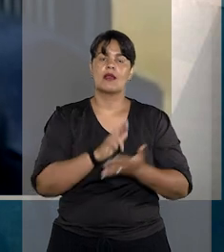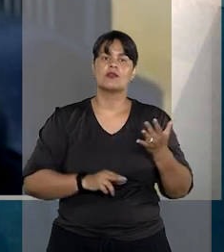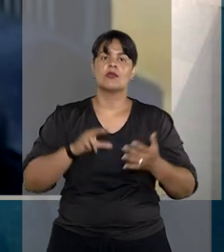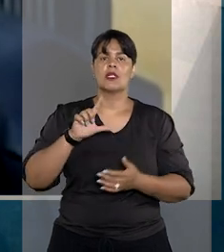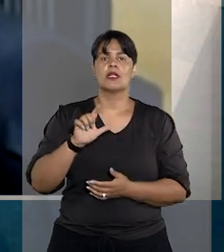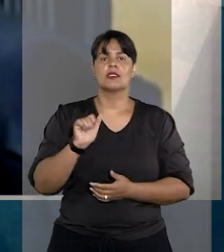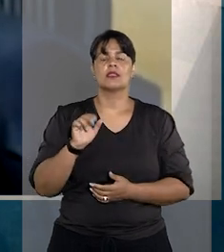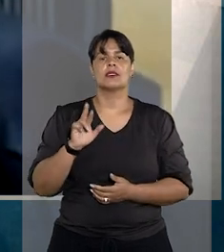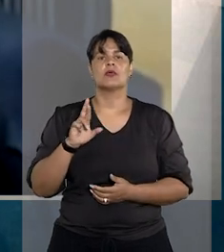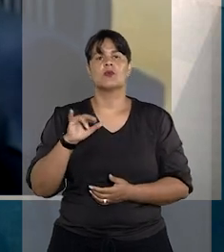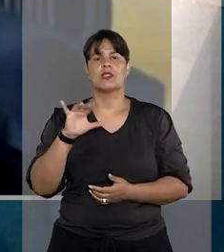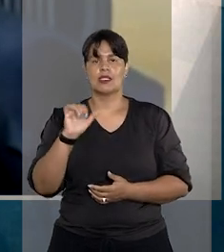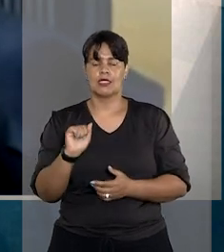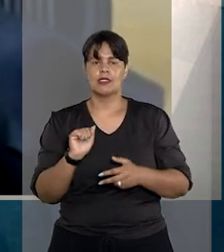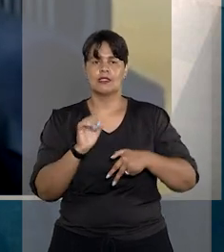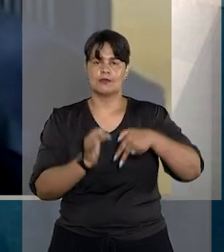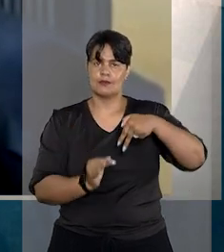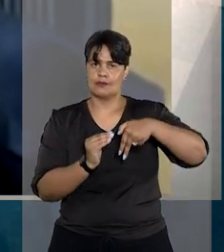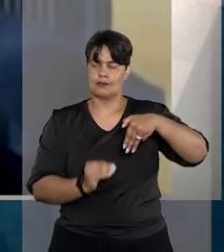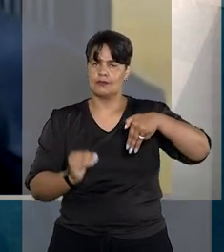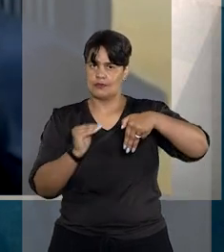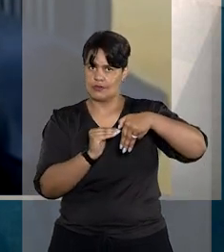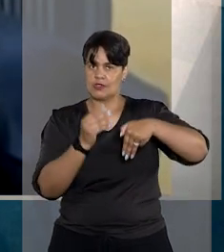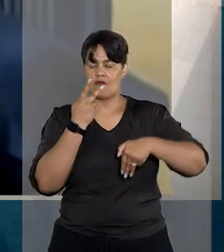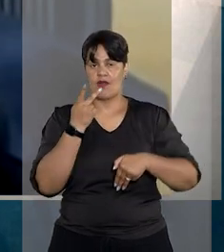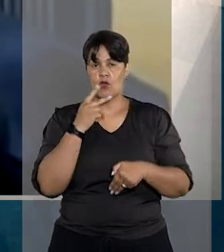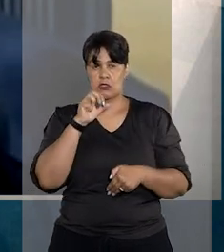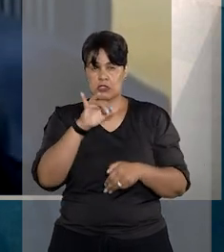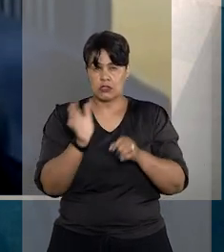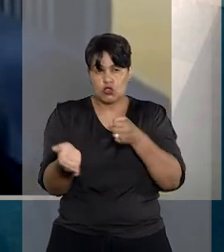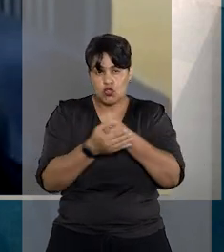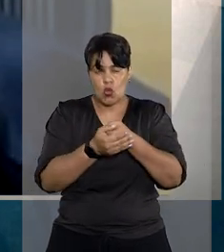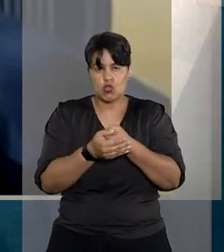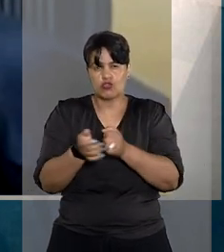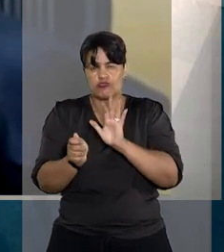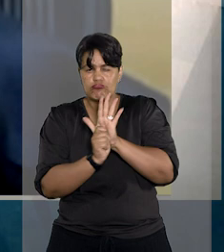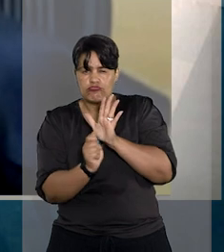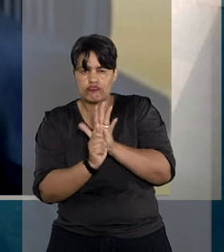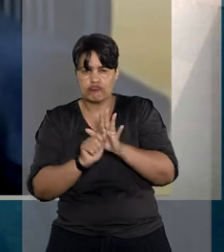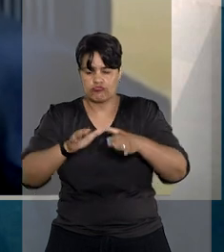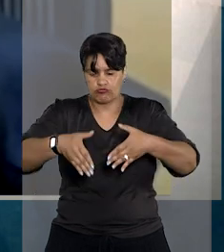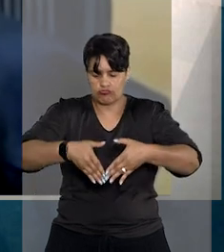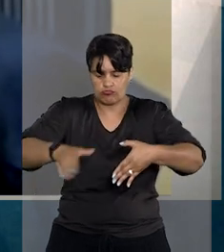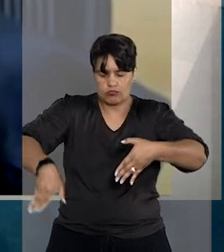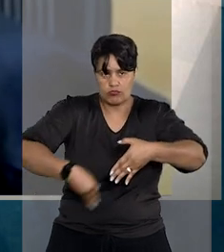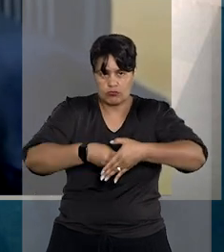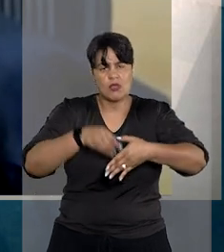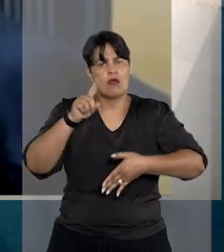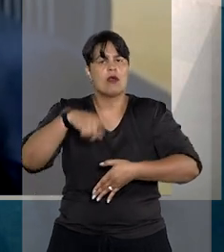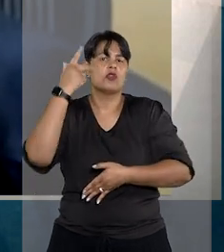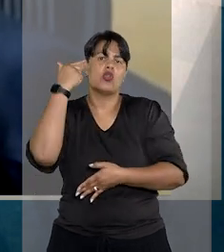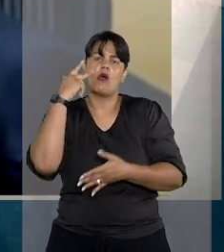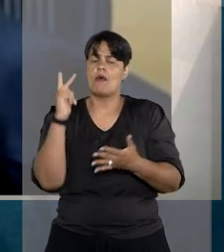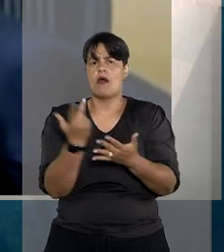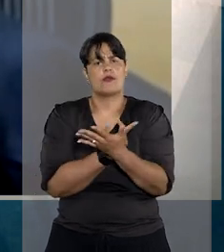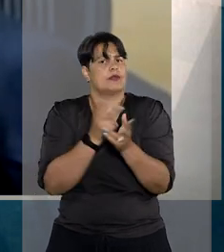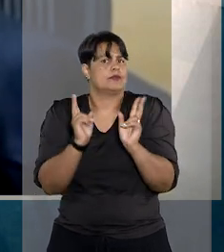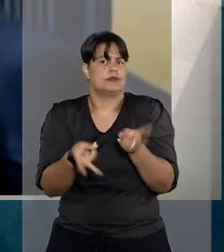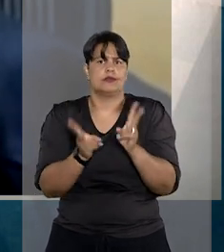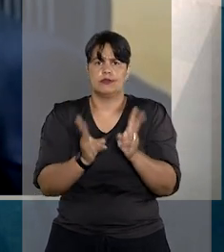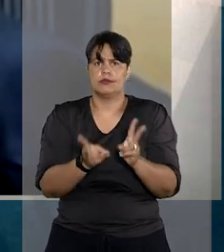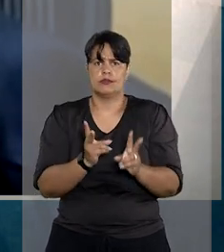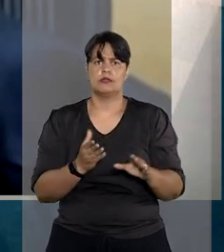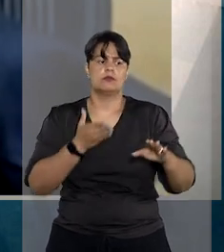-ministra Laurita Vaz observou que a ocultação de drogas na região pélvica é uma das formas mais comuns utilizadas para levar